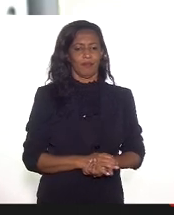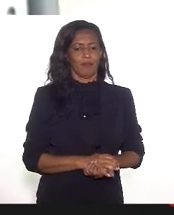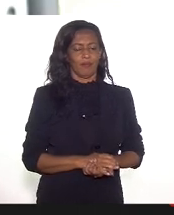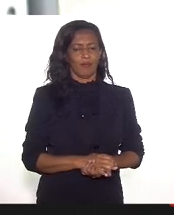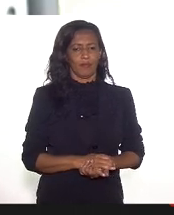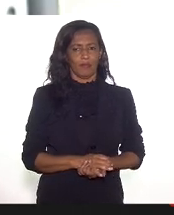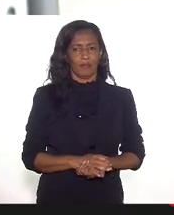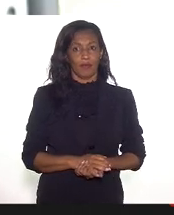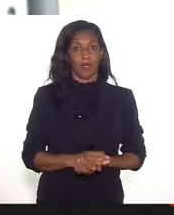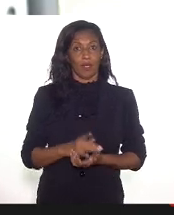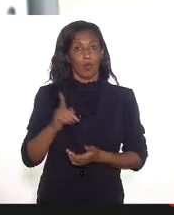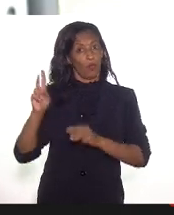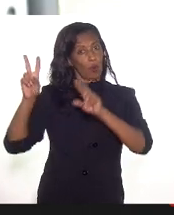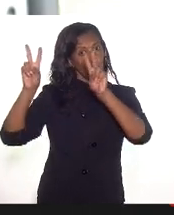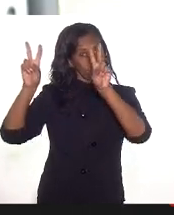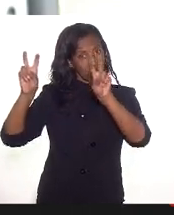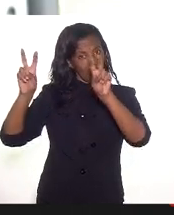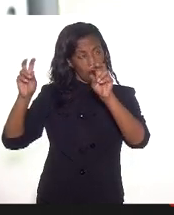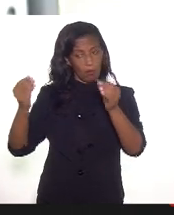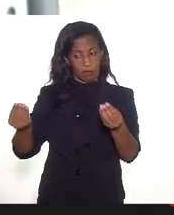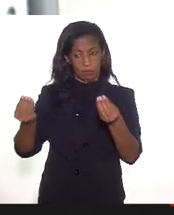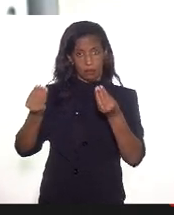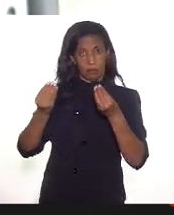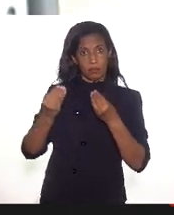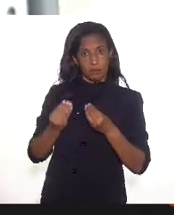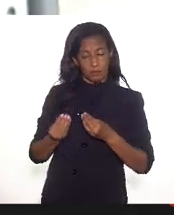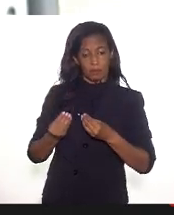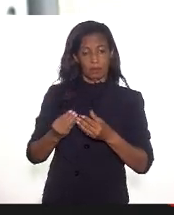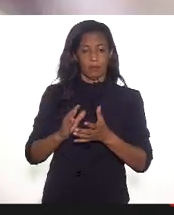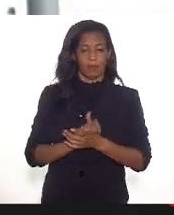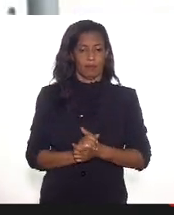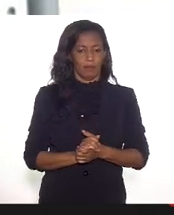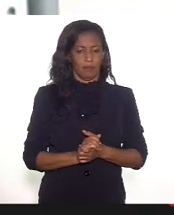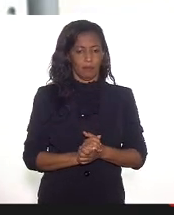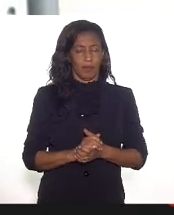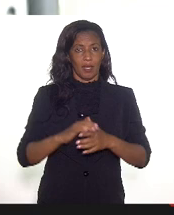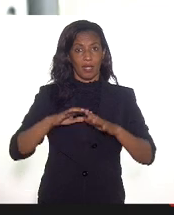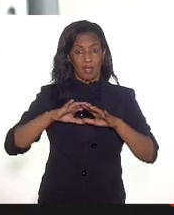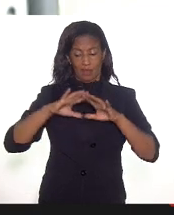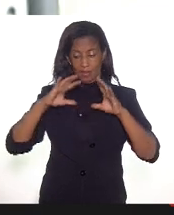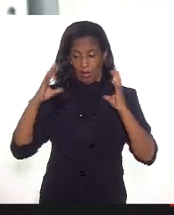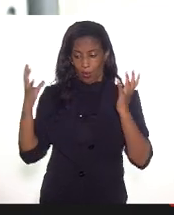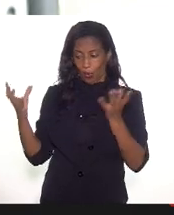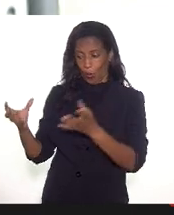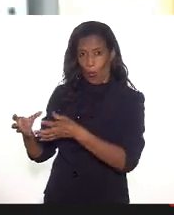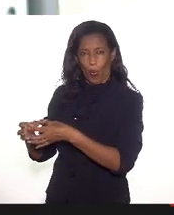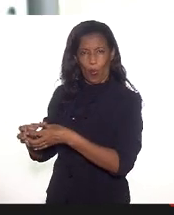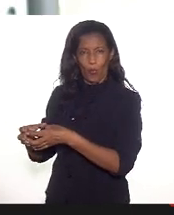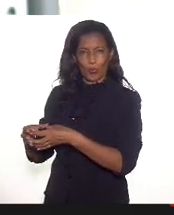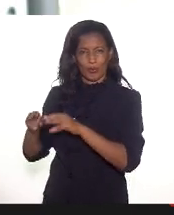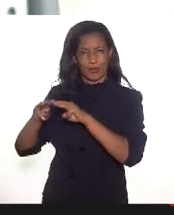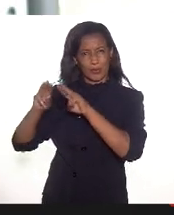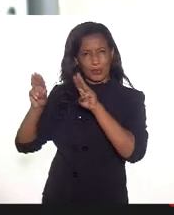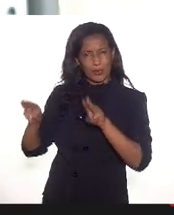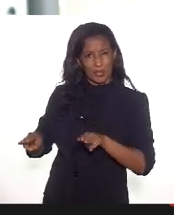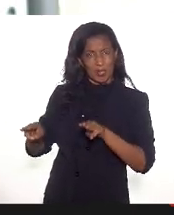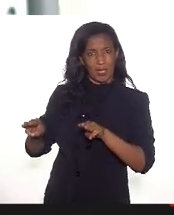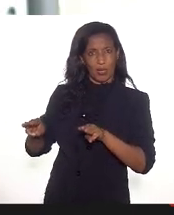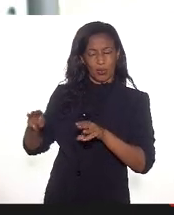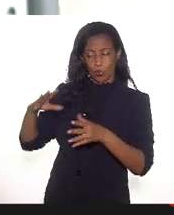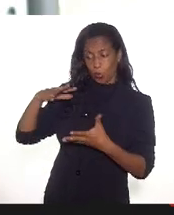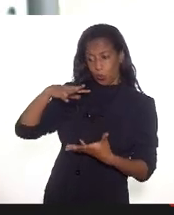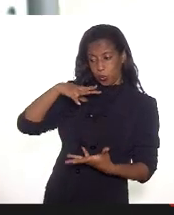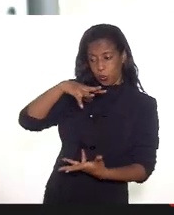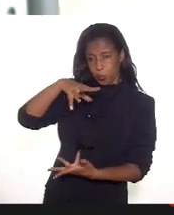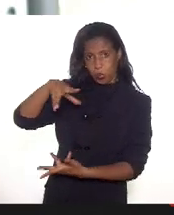nos ofereceu, sugeriu que na comunidade dos museus, de modo internacional, que